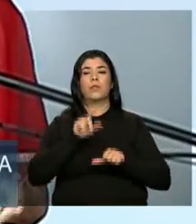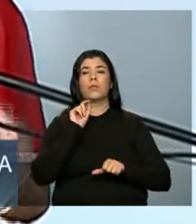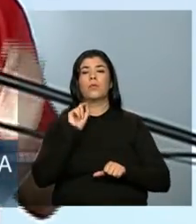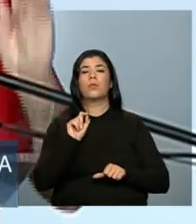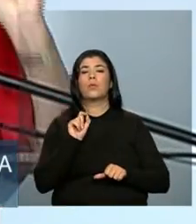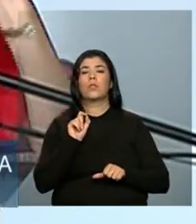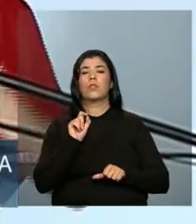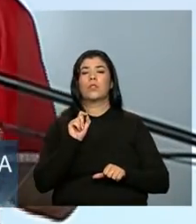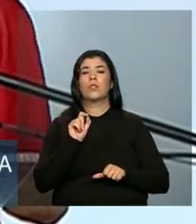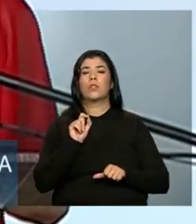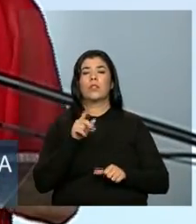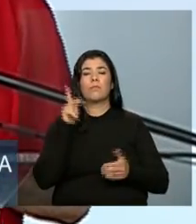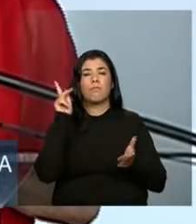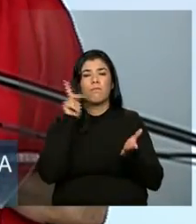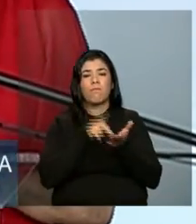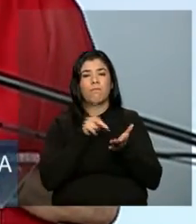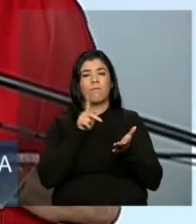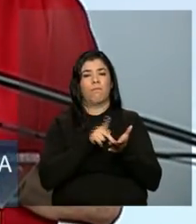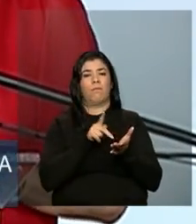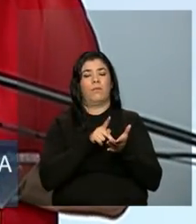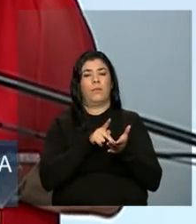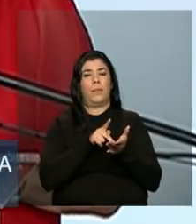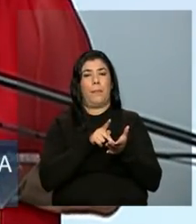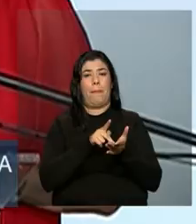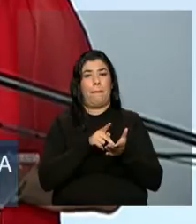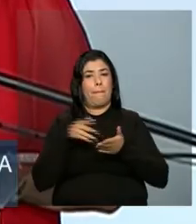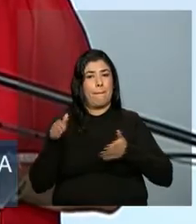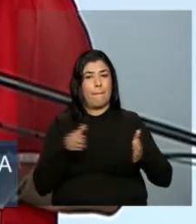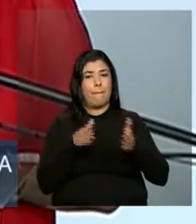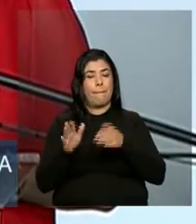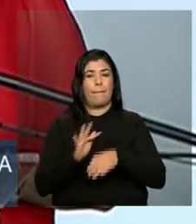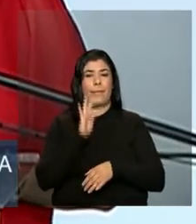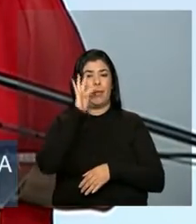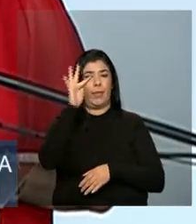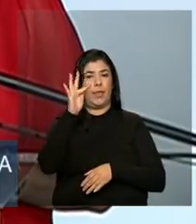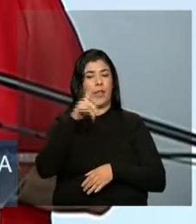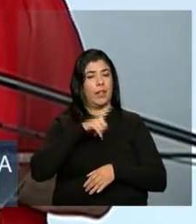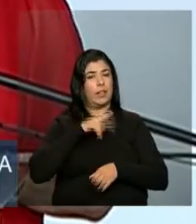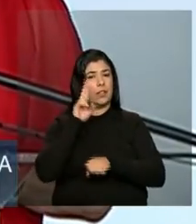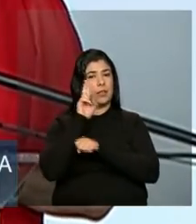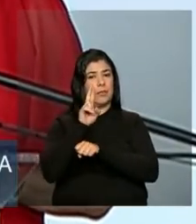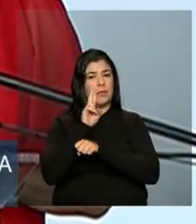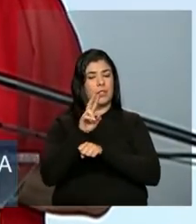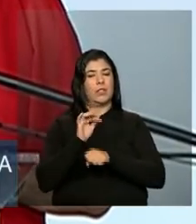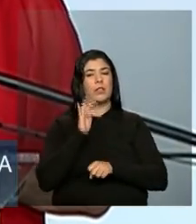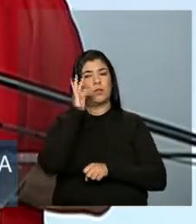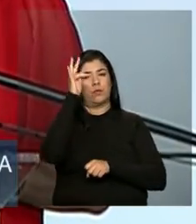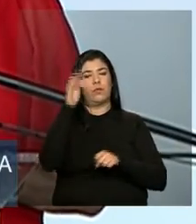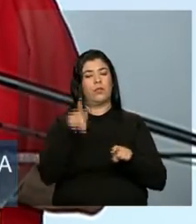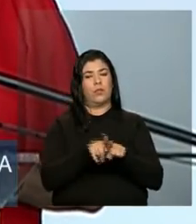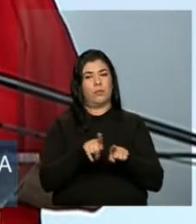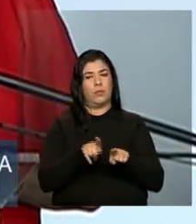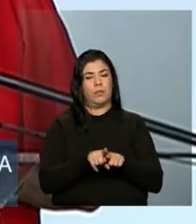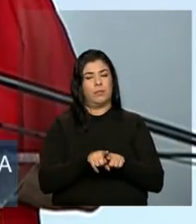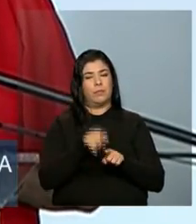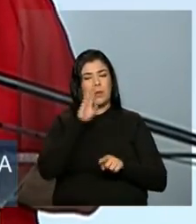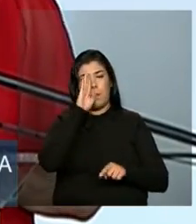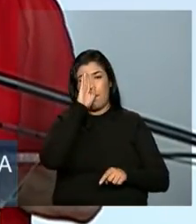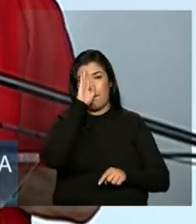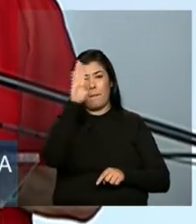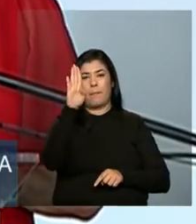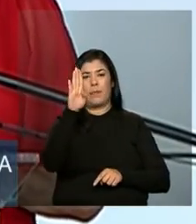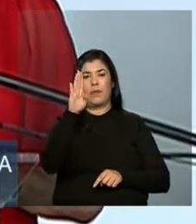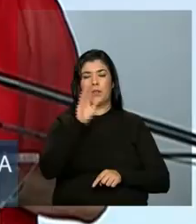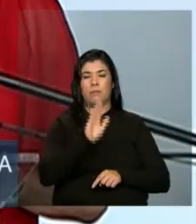de fato, num verdadeiro caminho de esperança e de futuro, principalmente